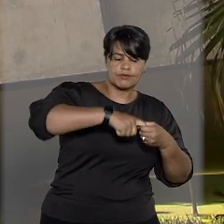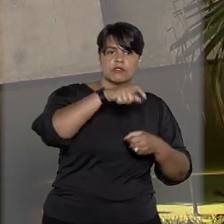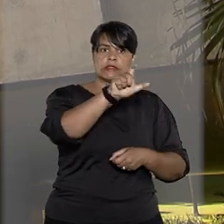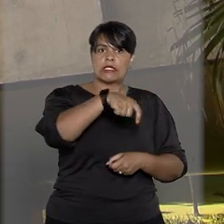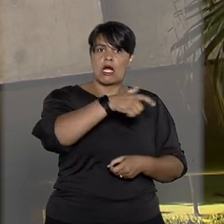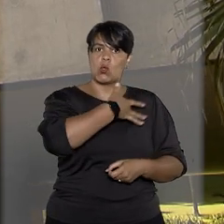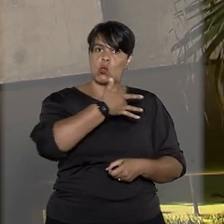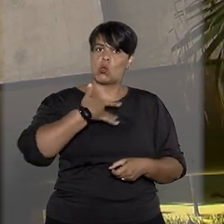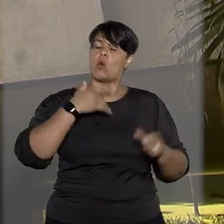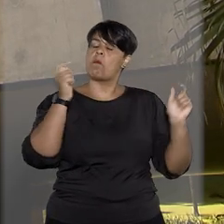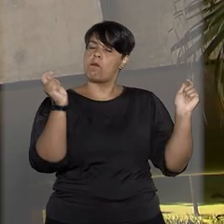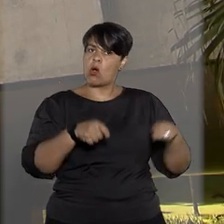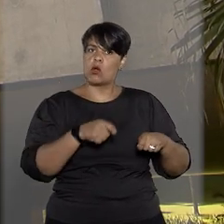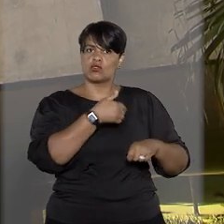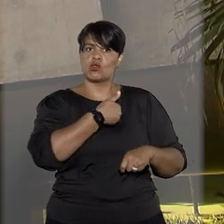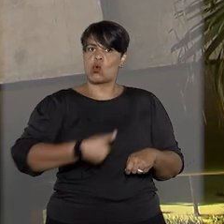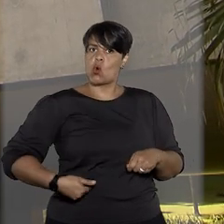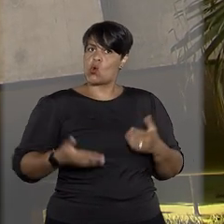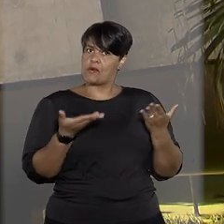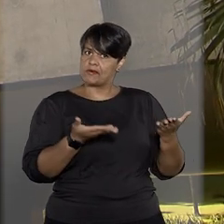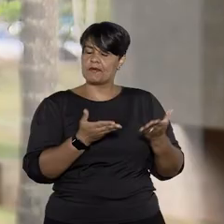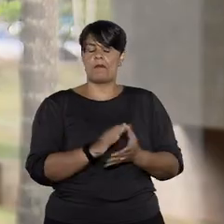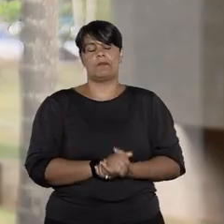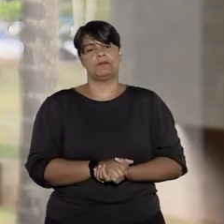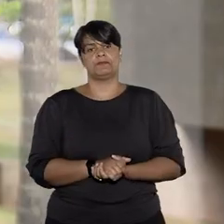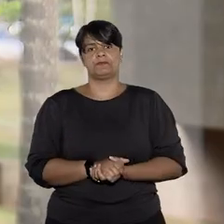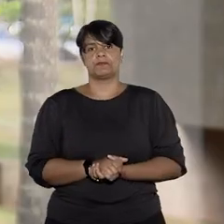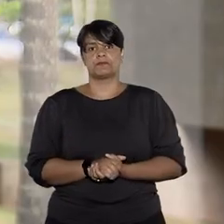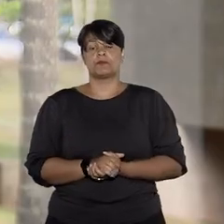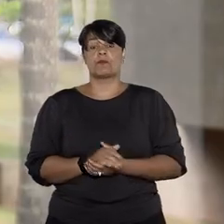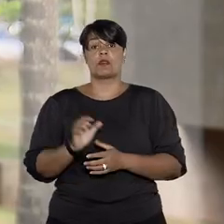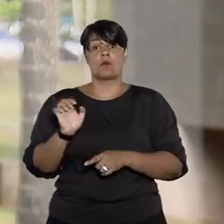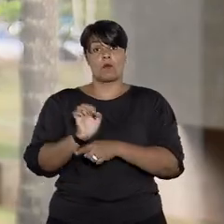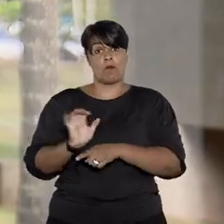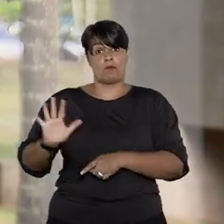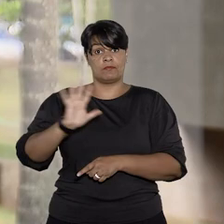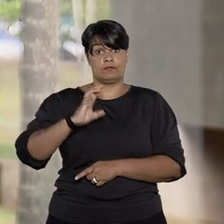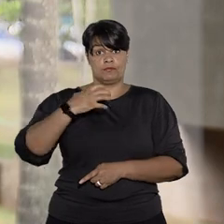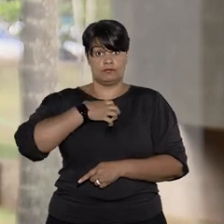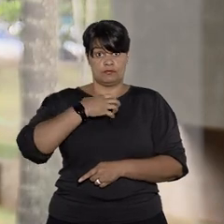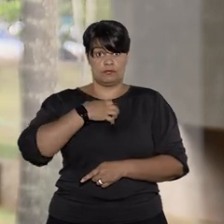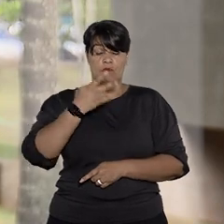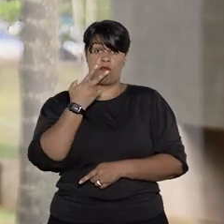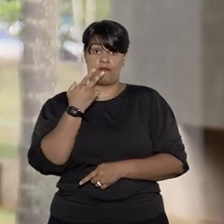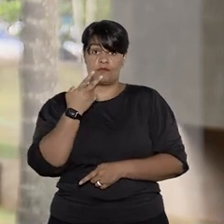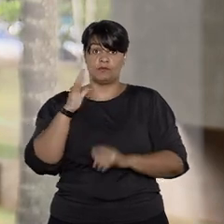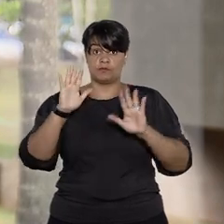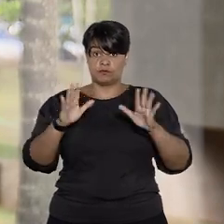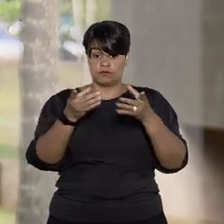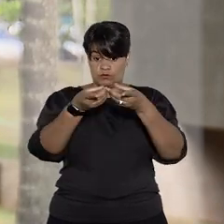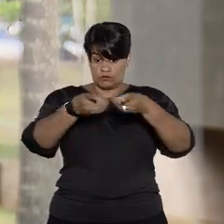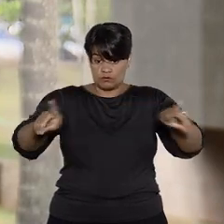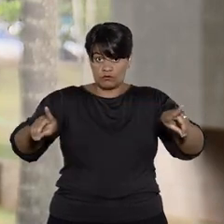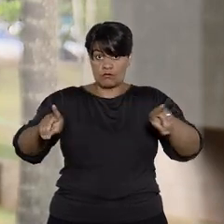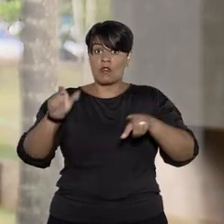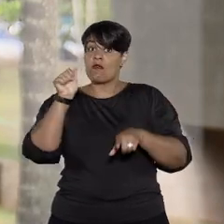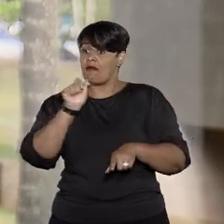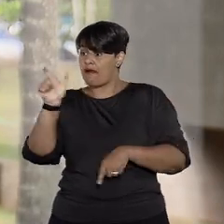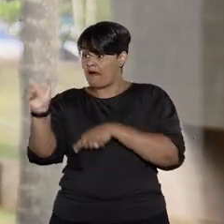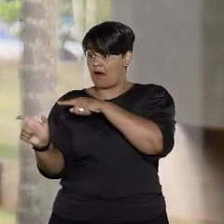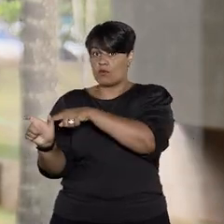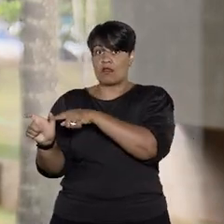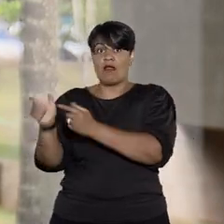gerido pela Secretaria de Administração Estadual. O Estado baiano sustentou que, ao se divorciar, a ex-esposa perdeu